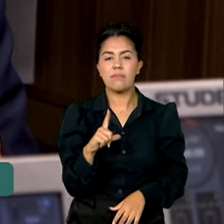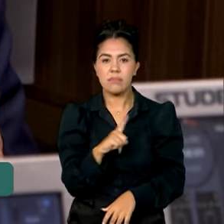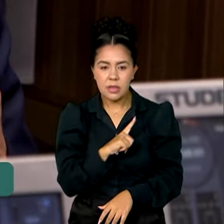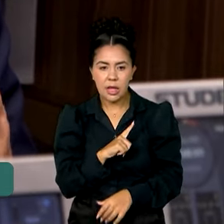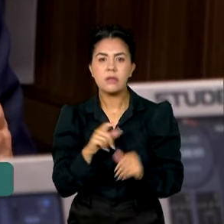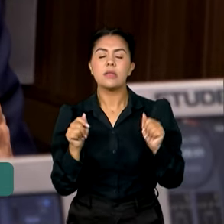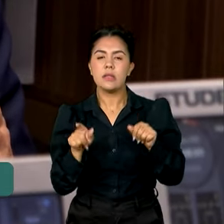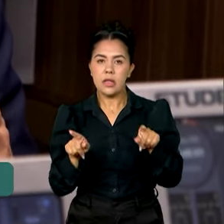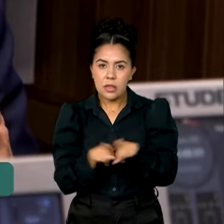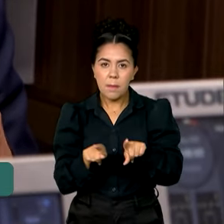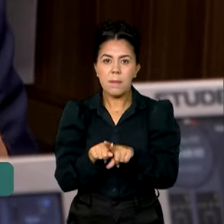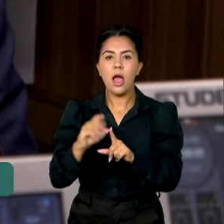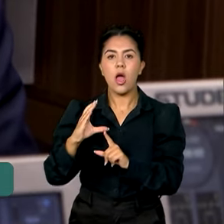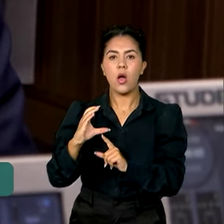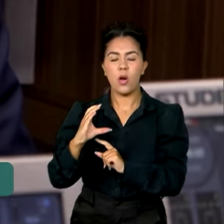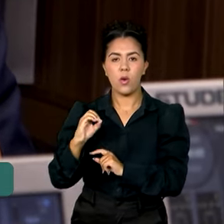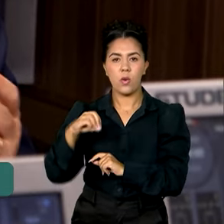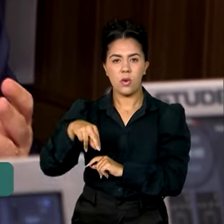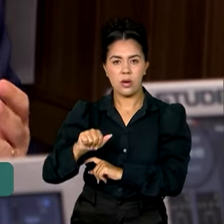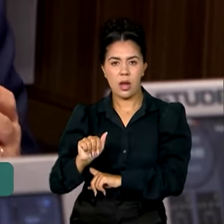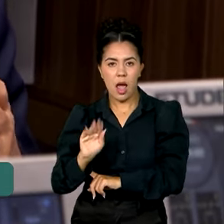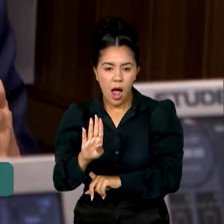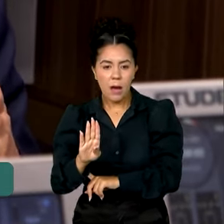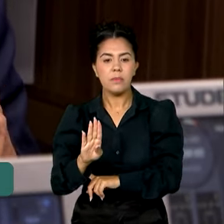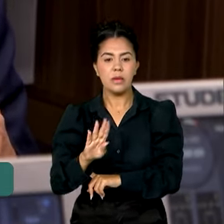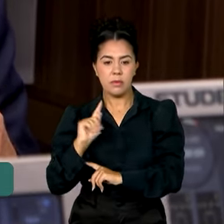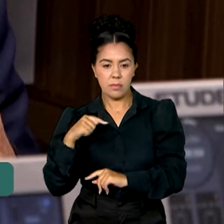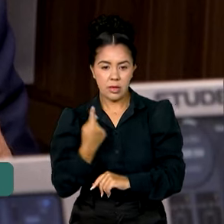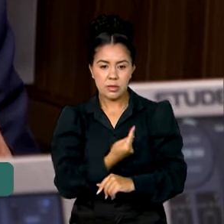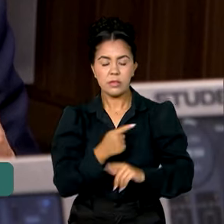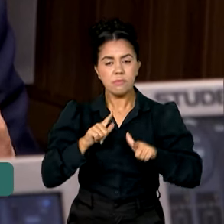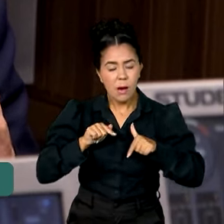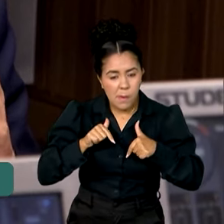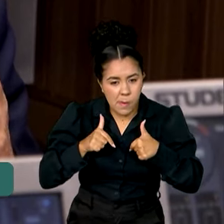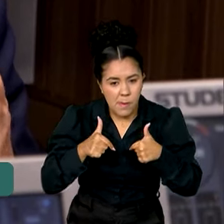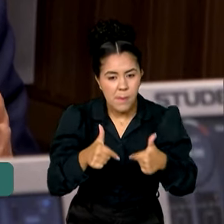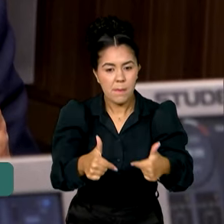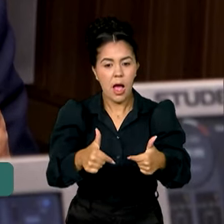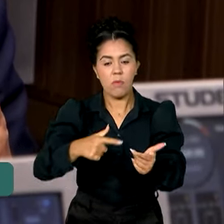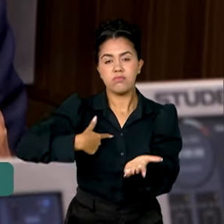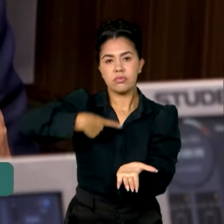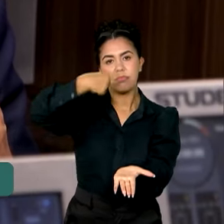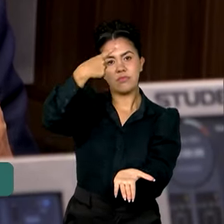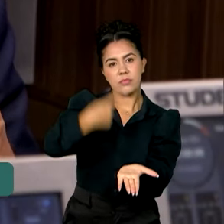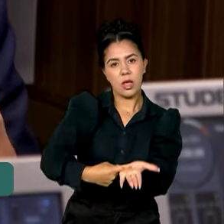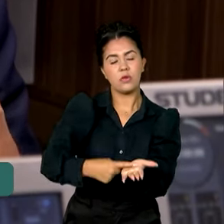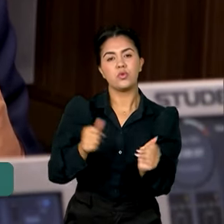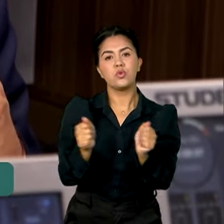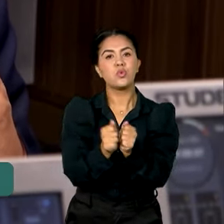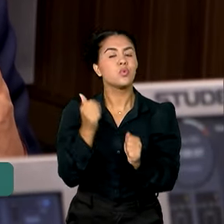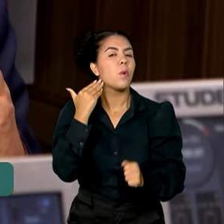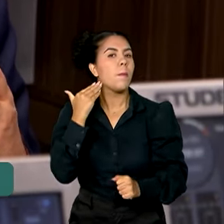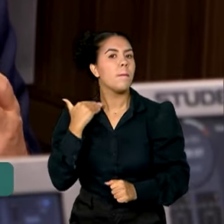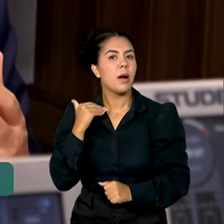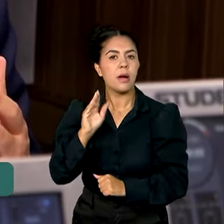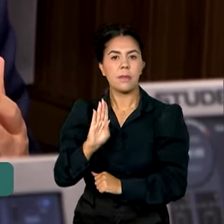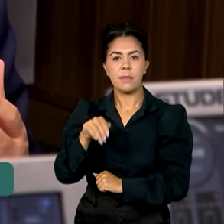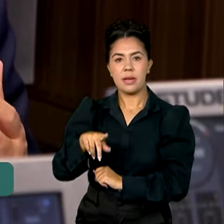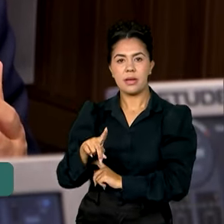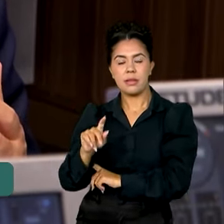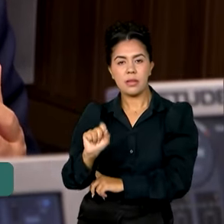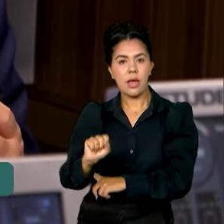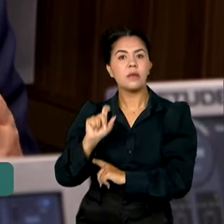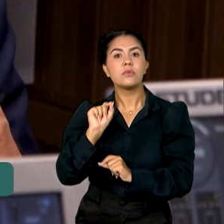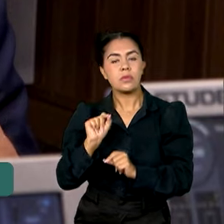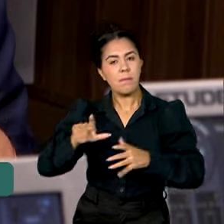e fazer essa GESP, a SEASA Minas, mais a CONAB, um acordo com o BNDES, para fortalecimento